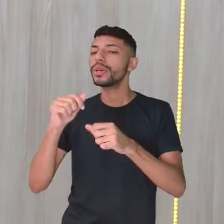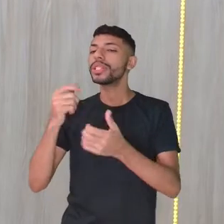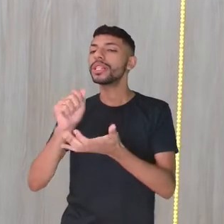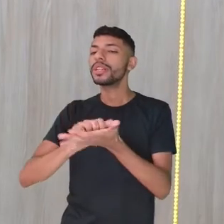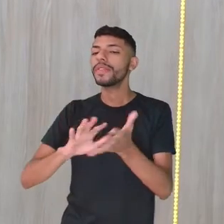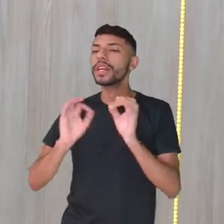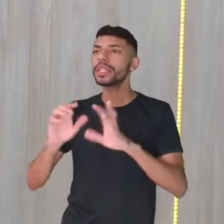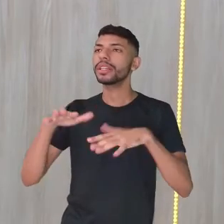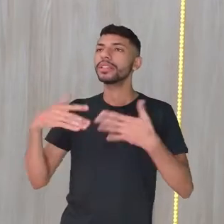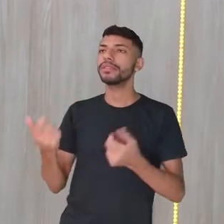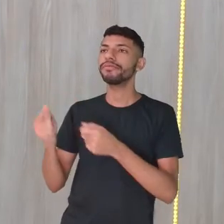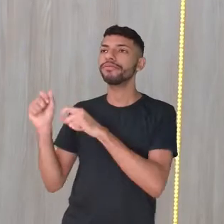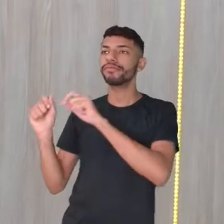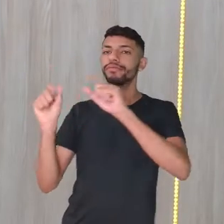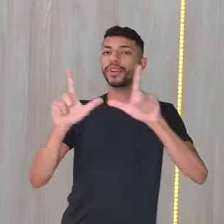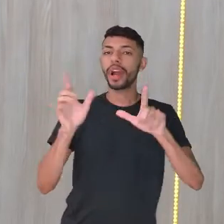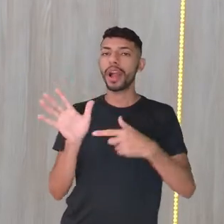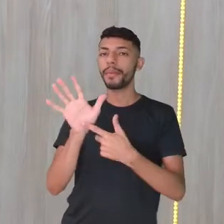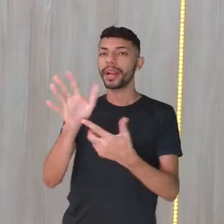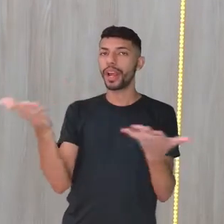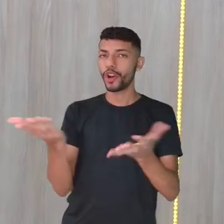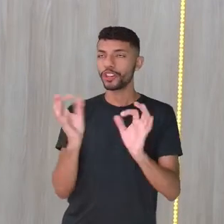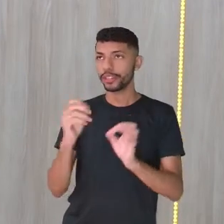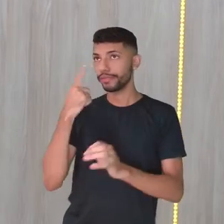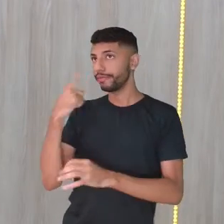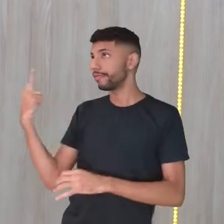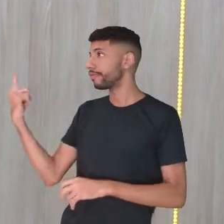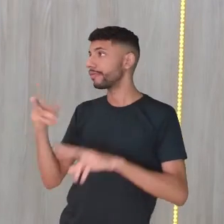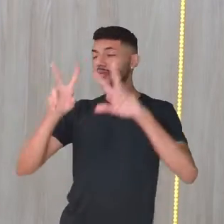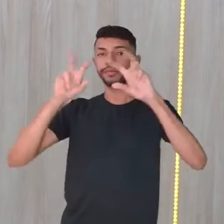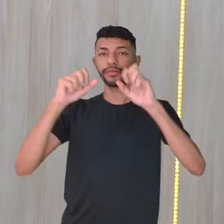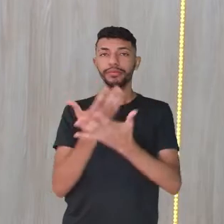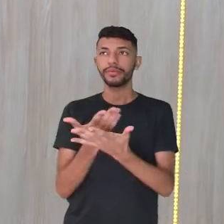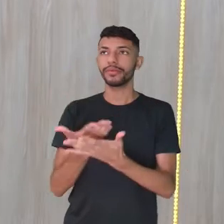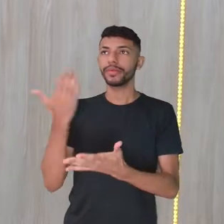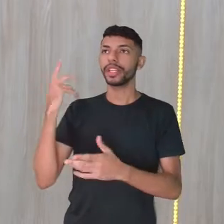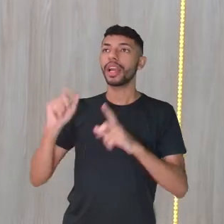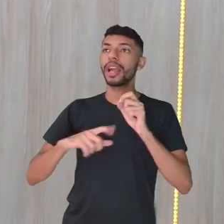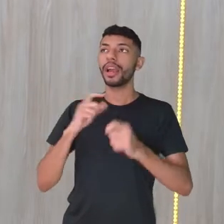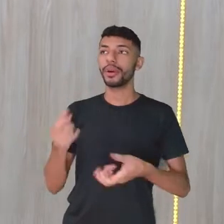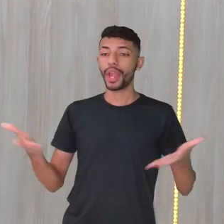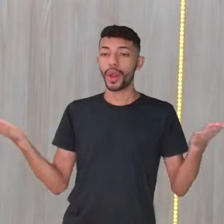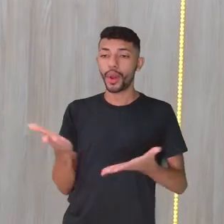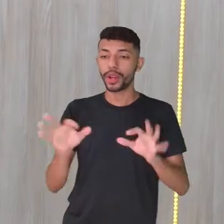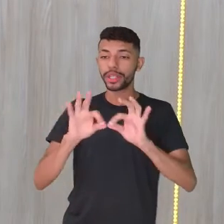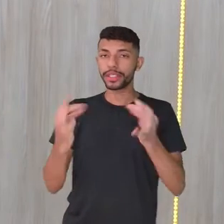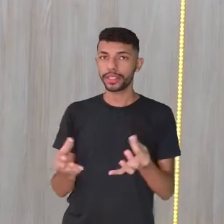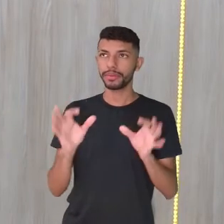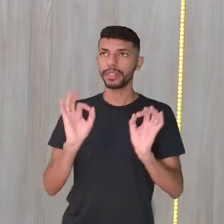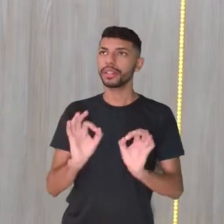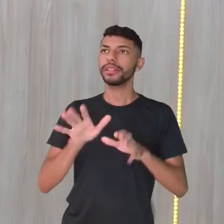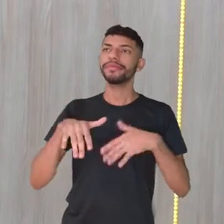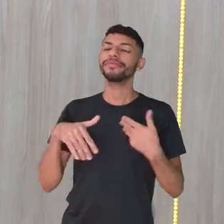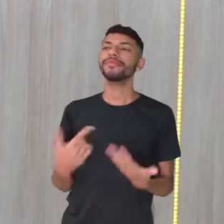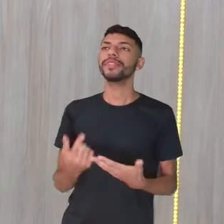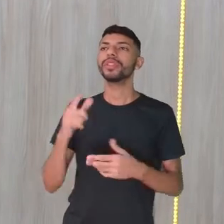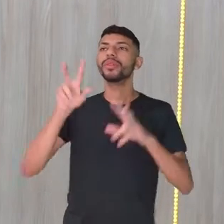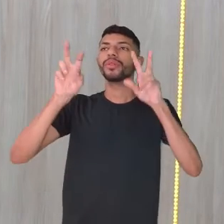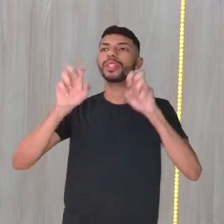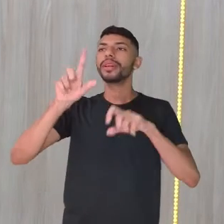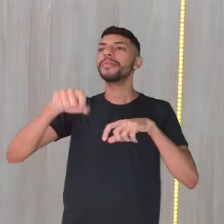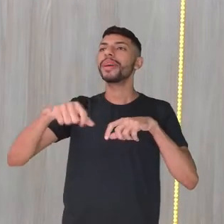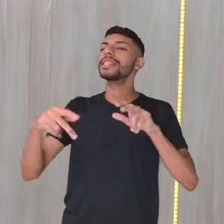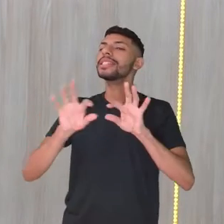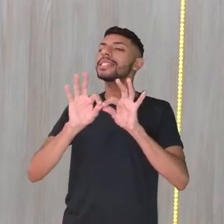aula passada, tá? Seguinte. O assunto da aula passada foi o presente simples. No presente simples, o assunto é